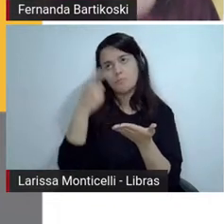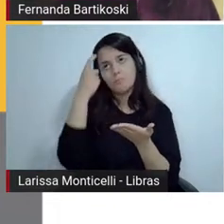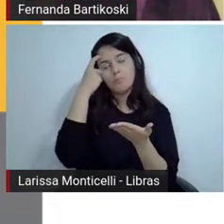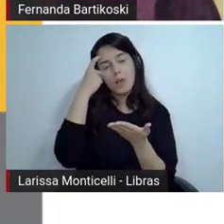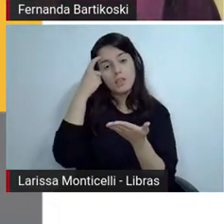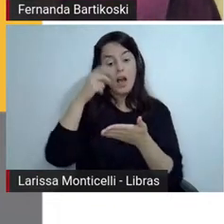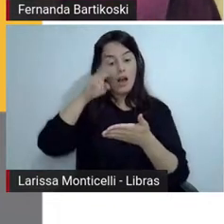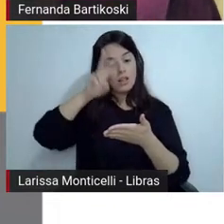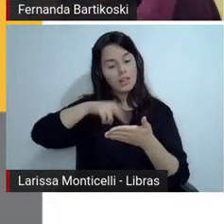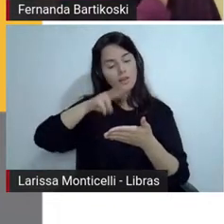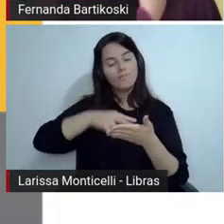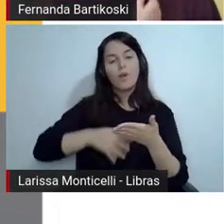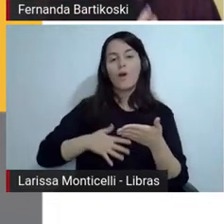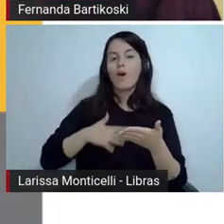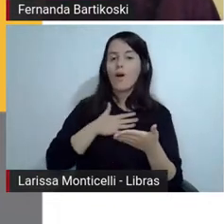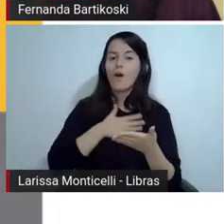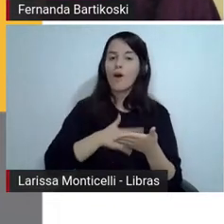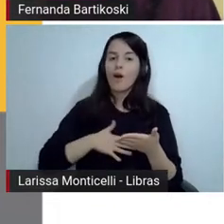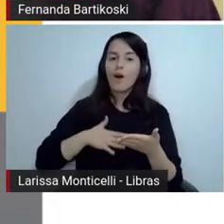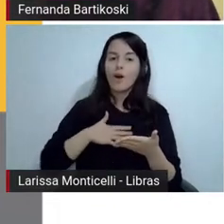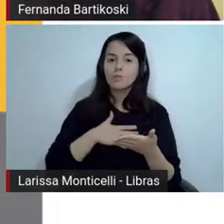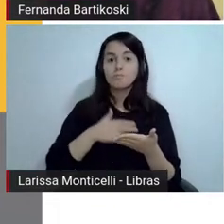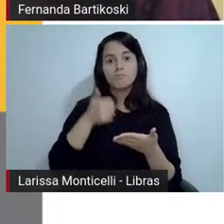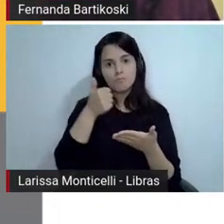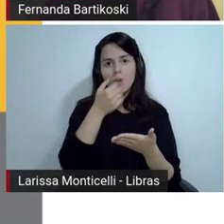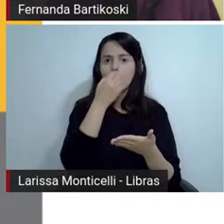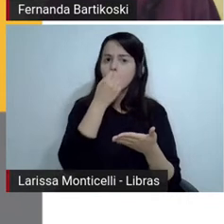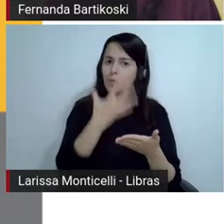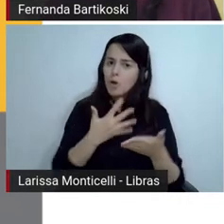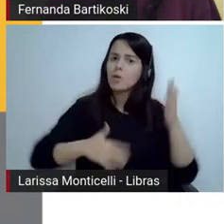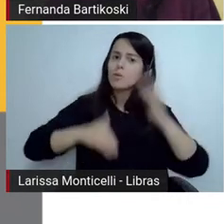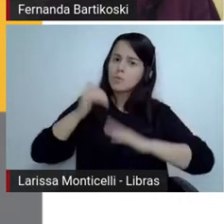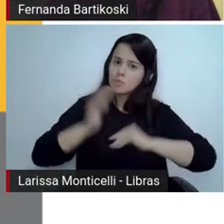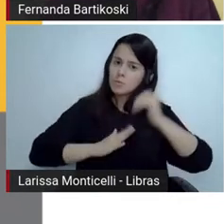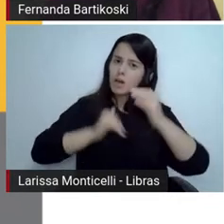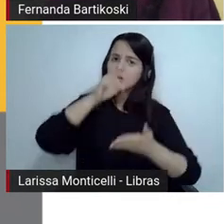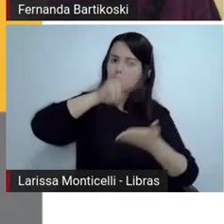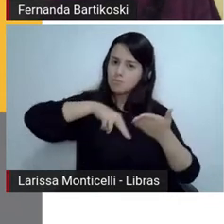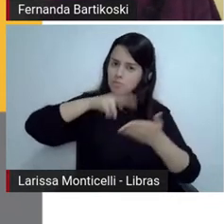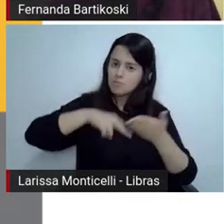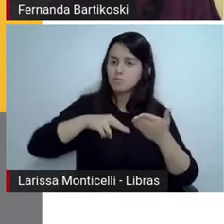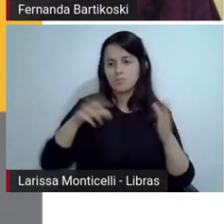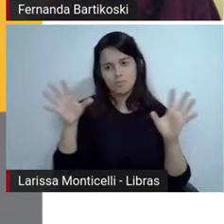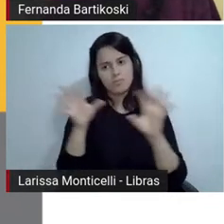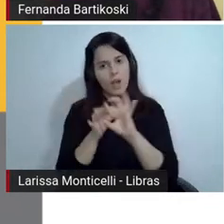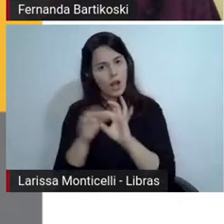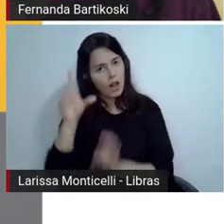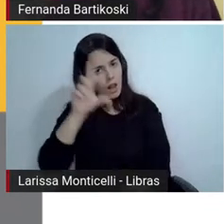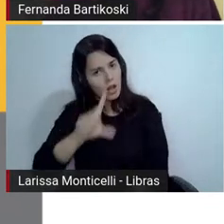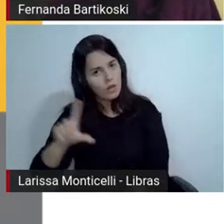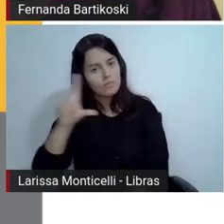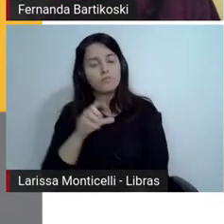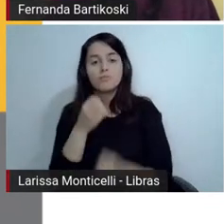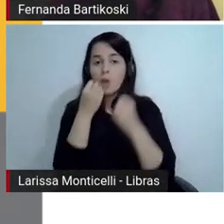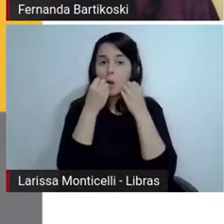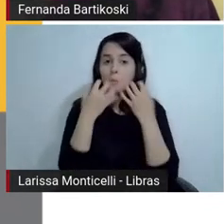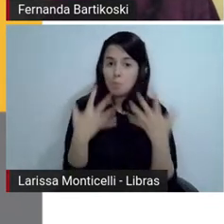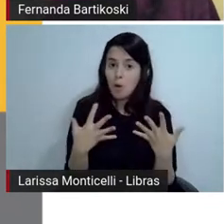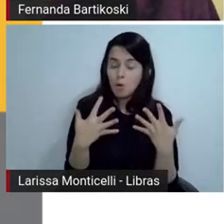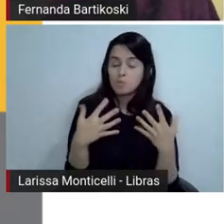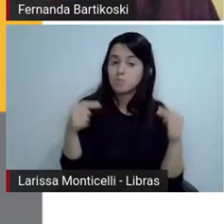também é uma prática de leitura literária relevante mas existem outras, né? Às vezes a gente lê